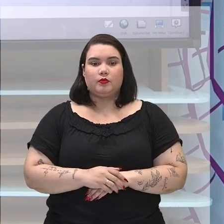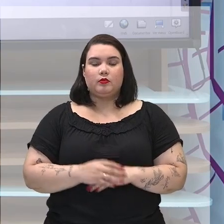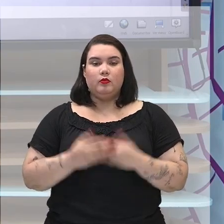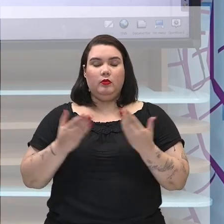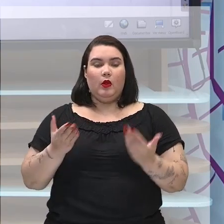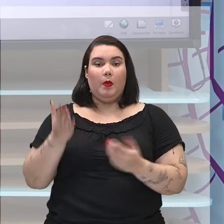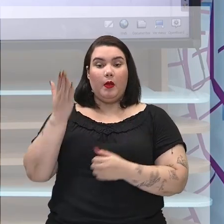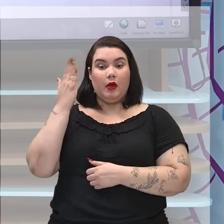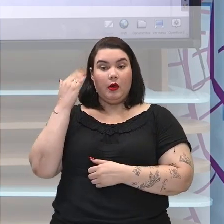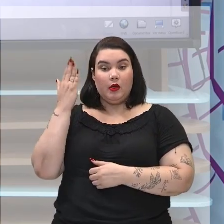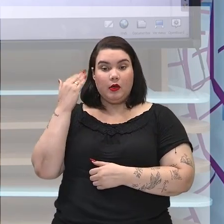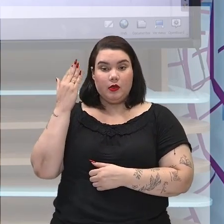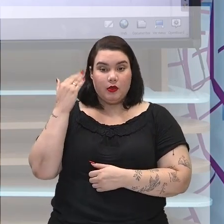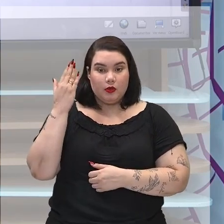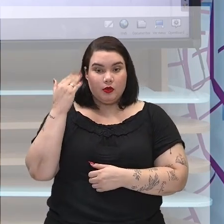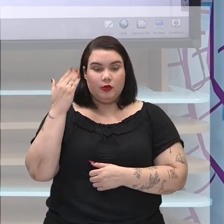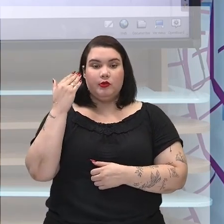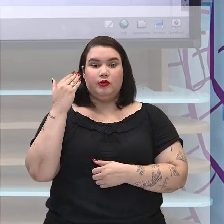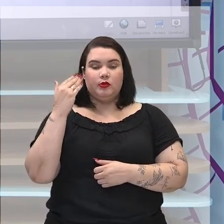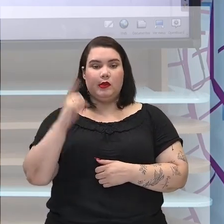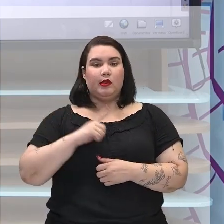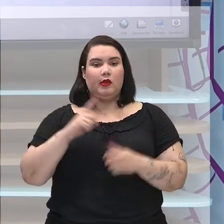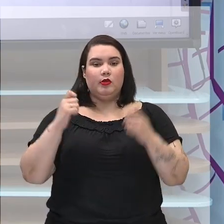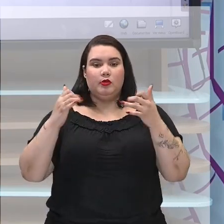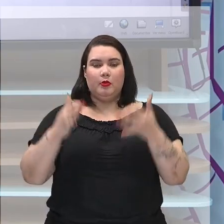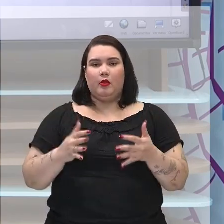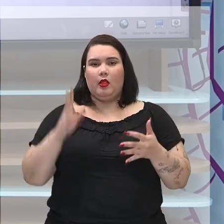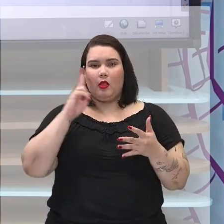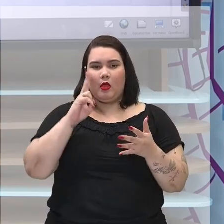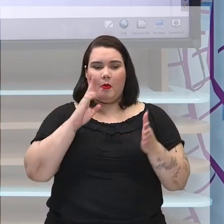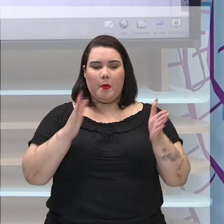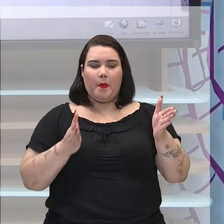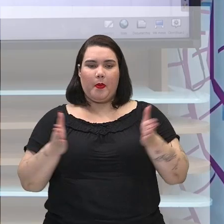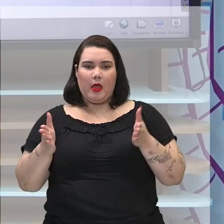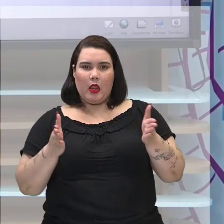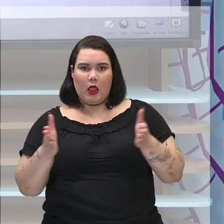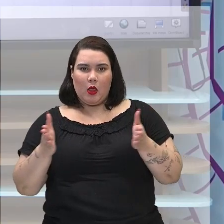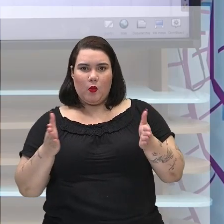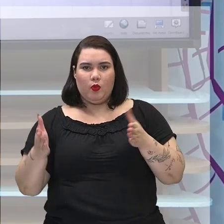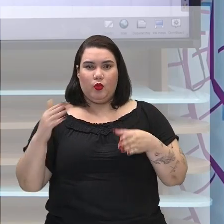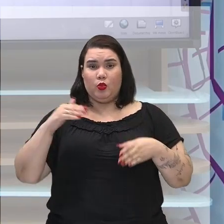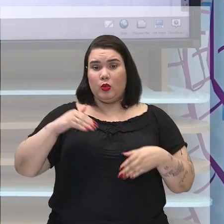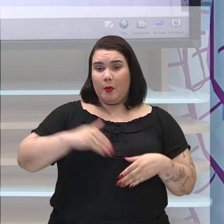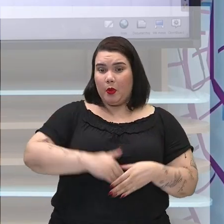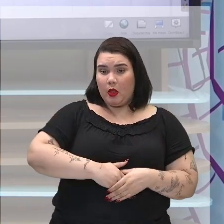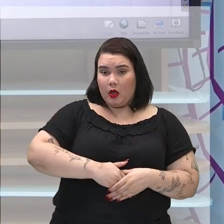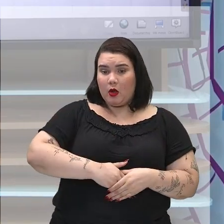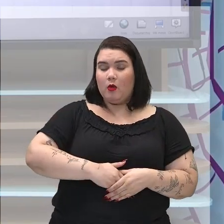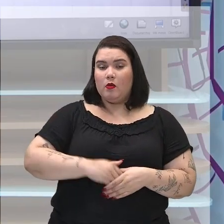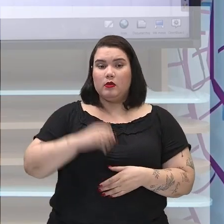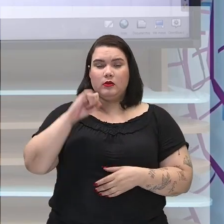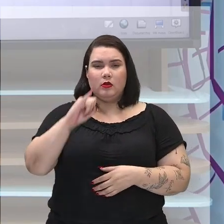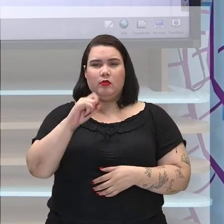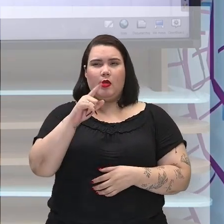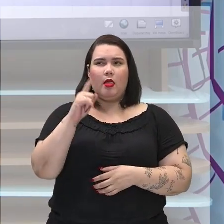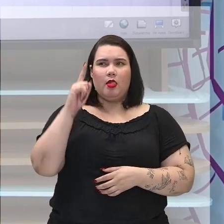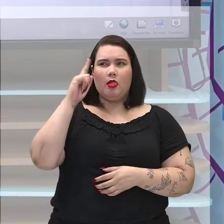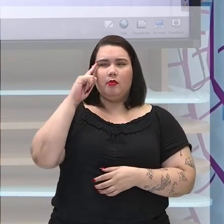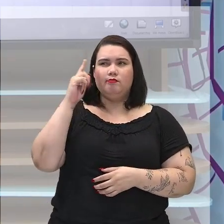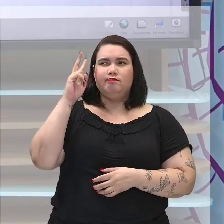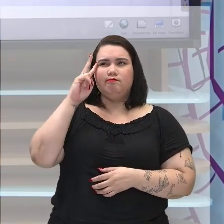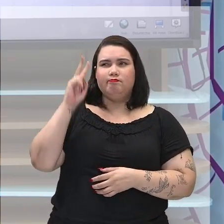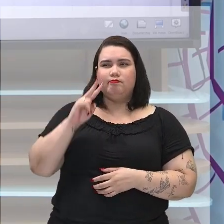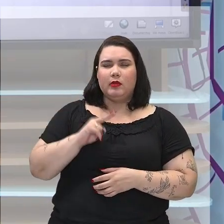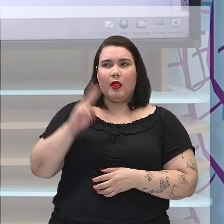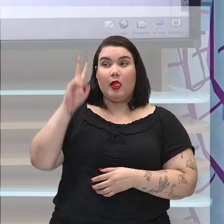anteriores quando tratamos ali do período da era napoleônica se você resgatar na memória você